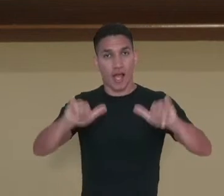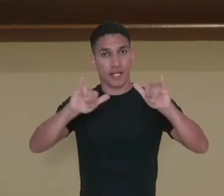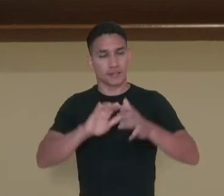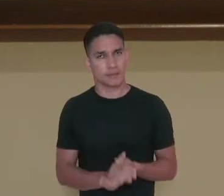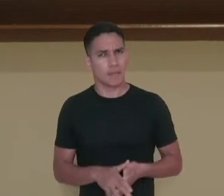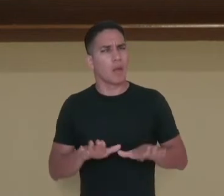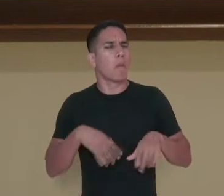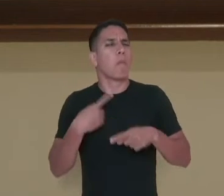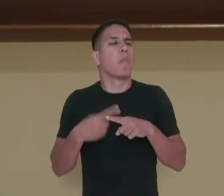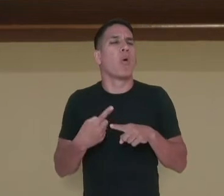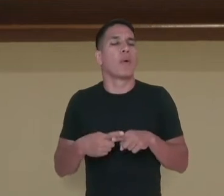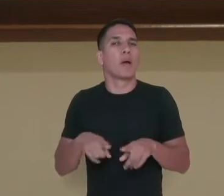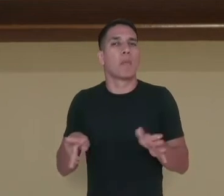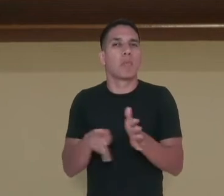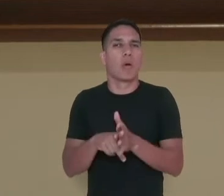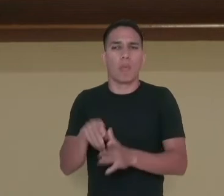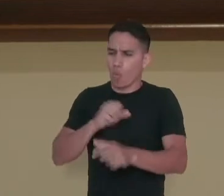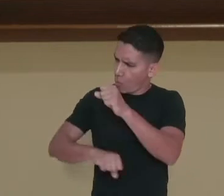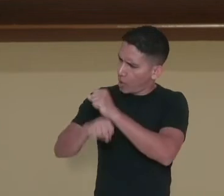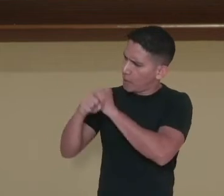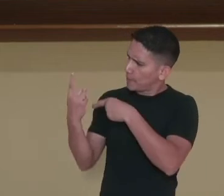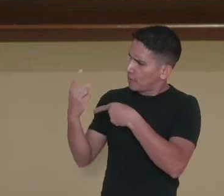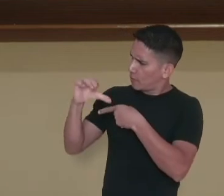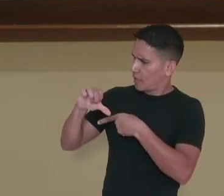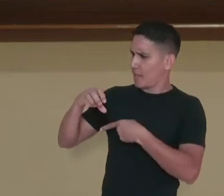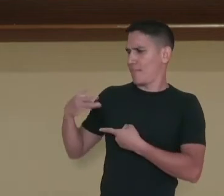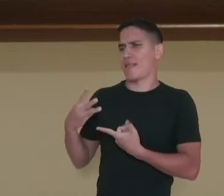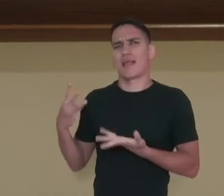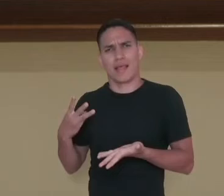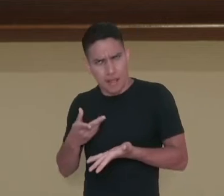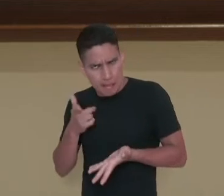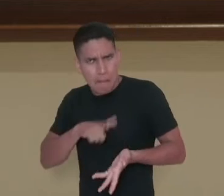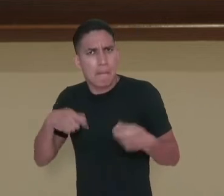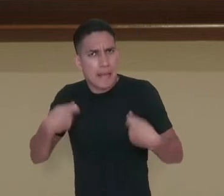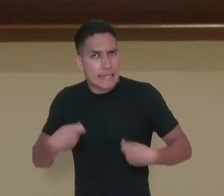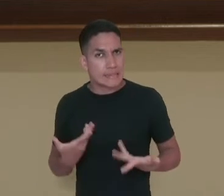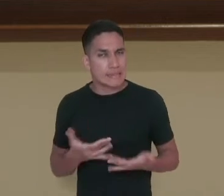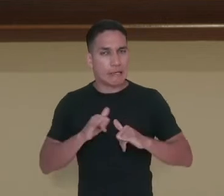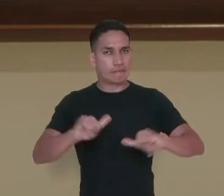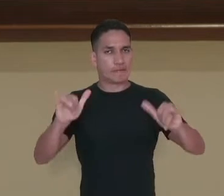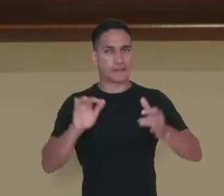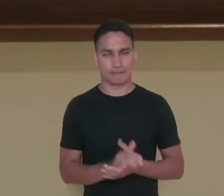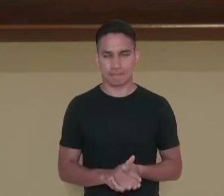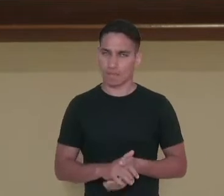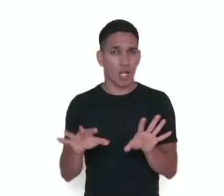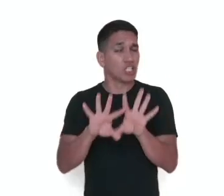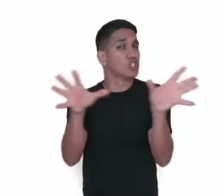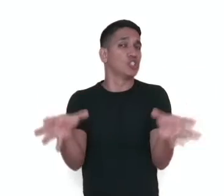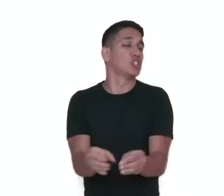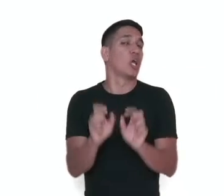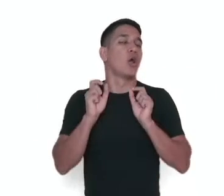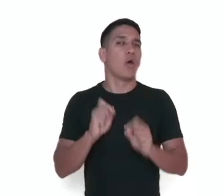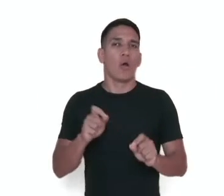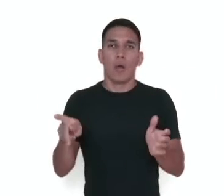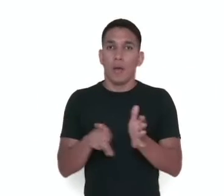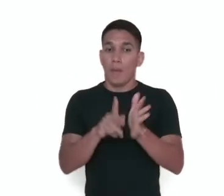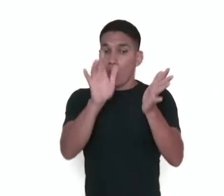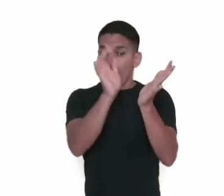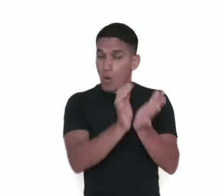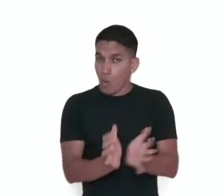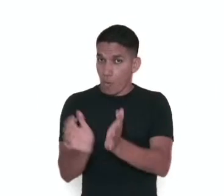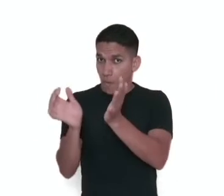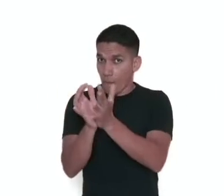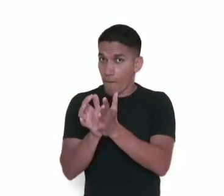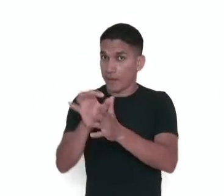por que será que a partir de 1933 se fez necessário? Basicamente, a classificação de um instrumento depende de dois